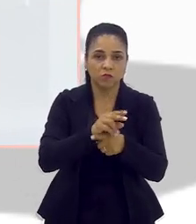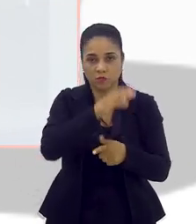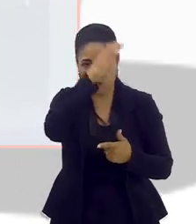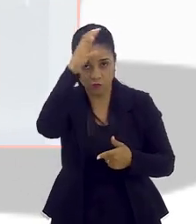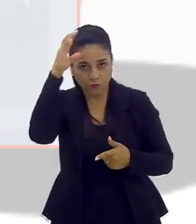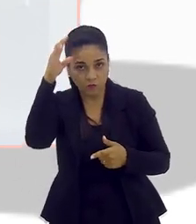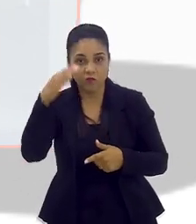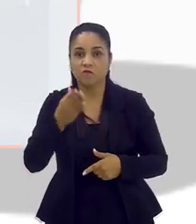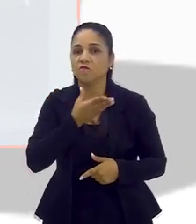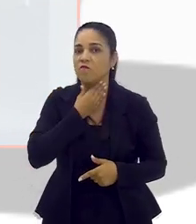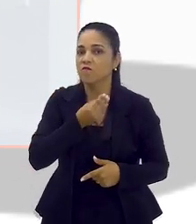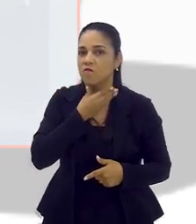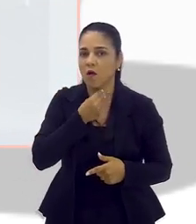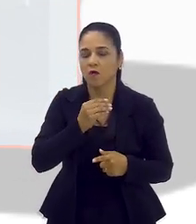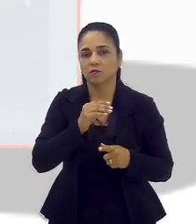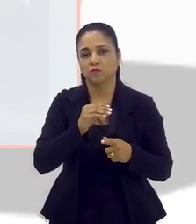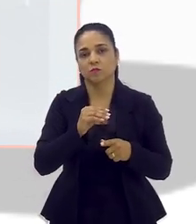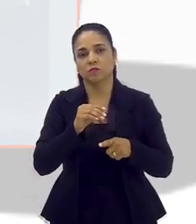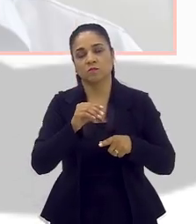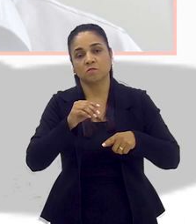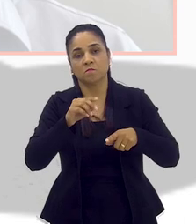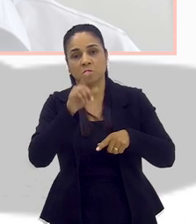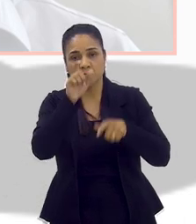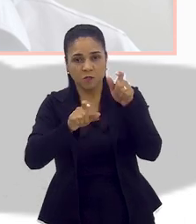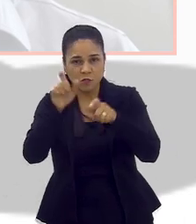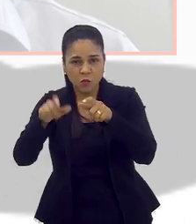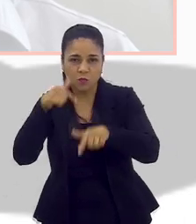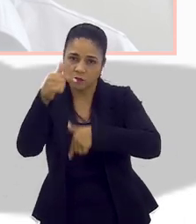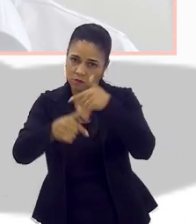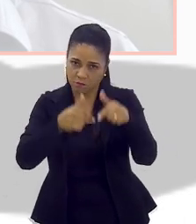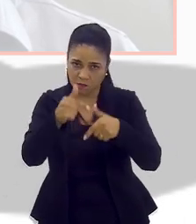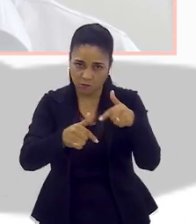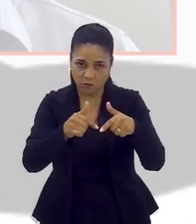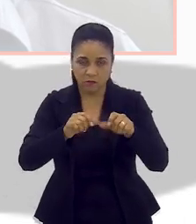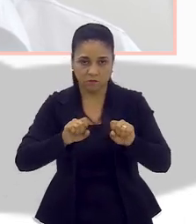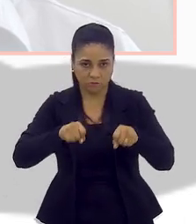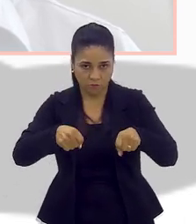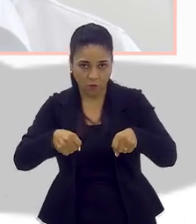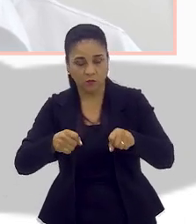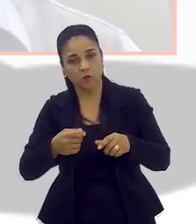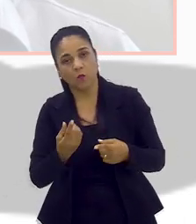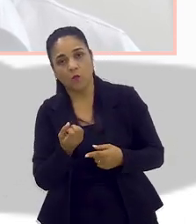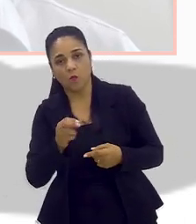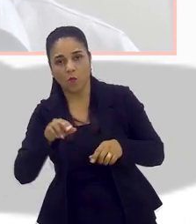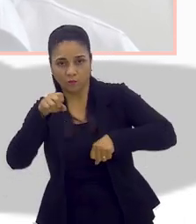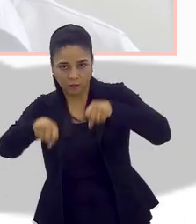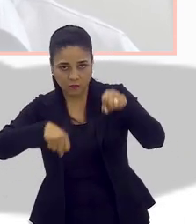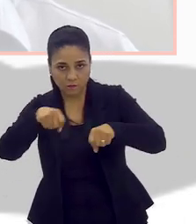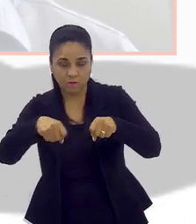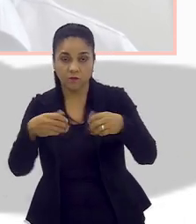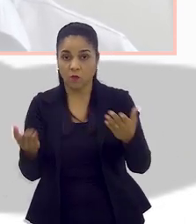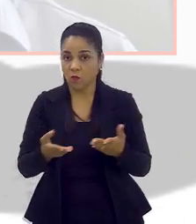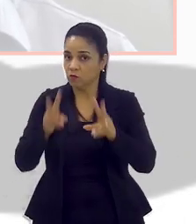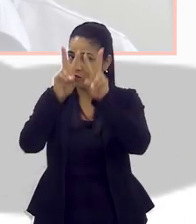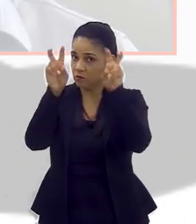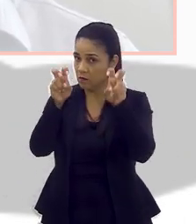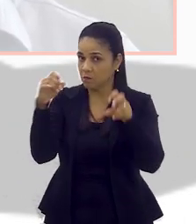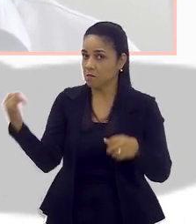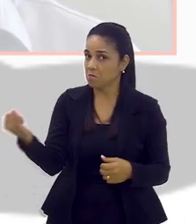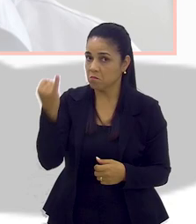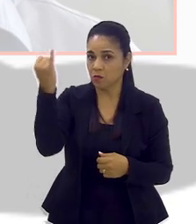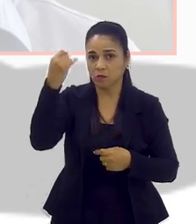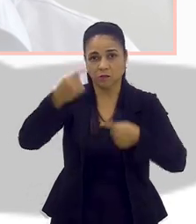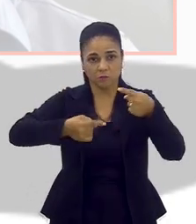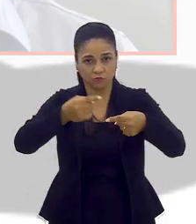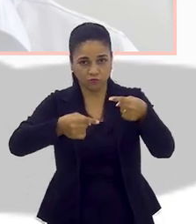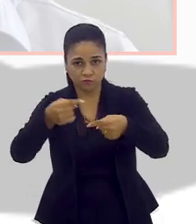falsos entregadores. Deputado, eu agradeço mais uma vez a sua presença no programa de hoje. A gente está falando de um tema super importante